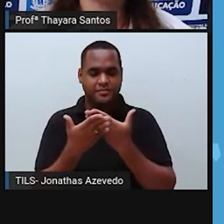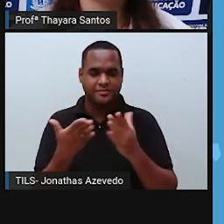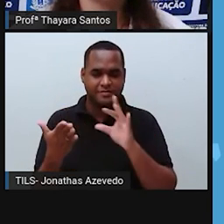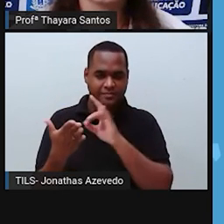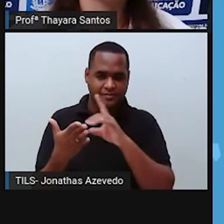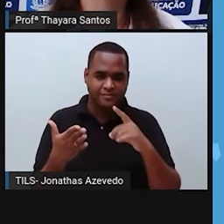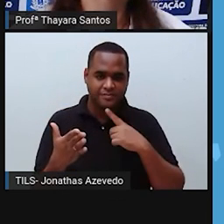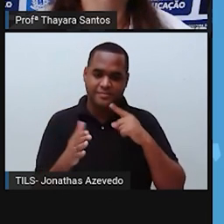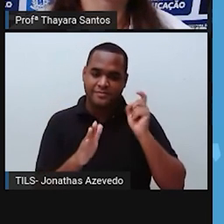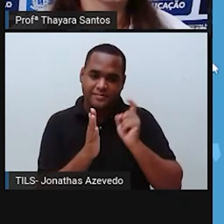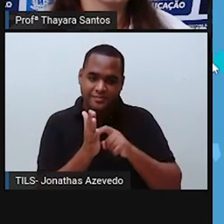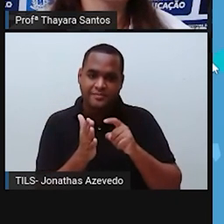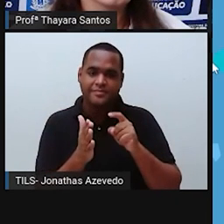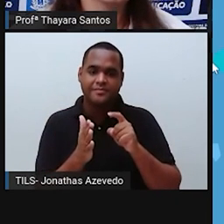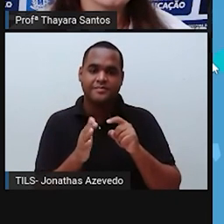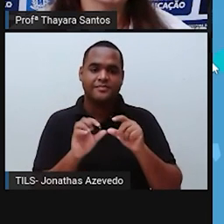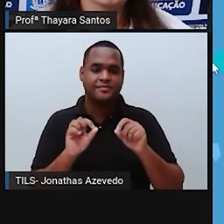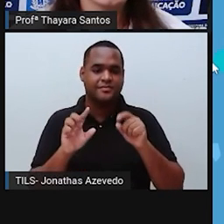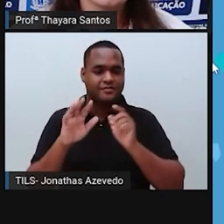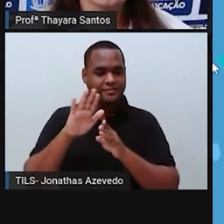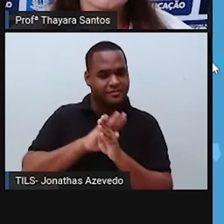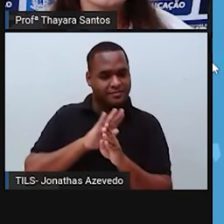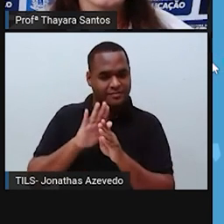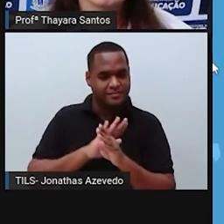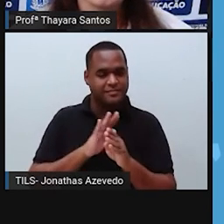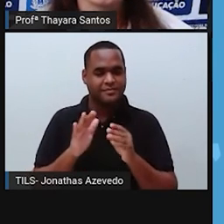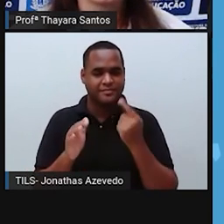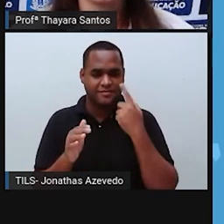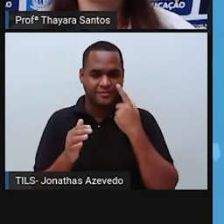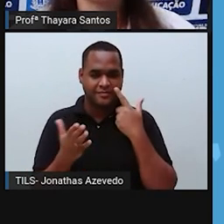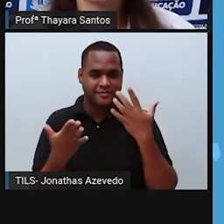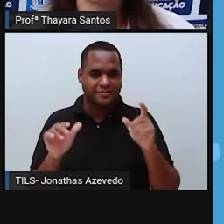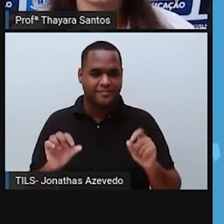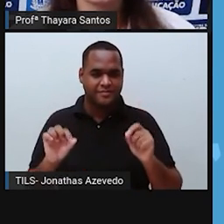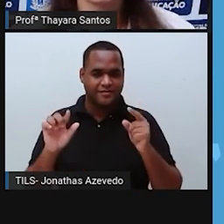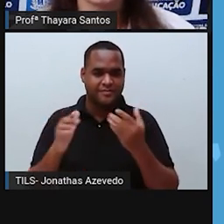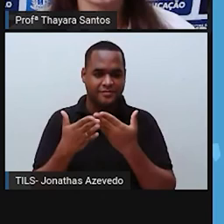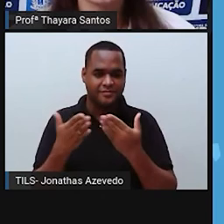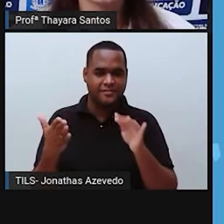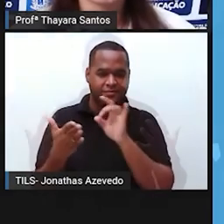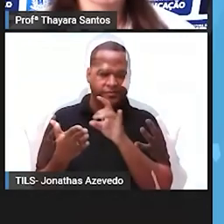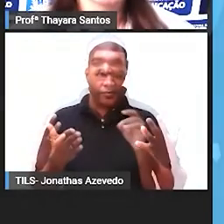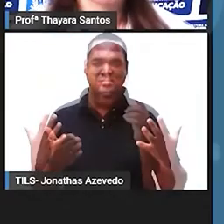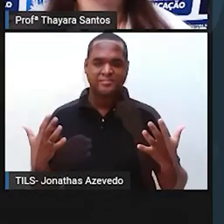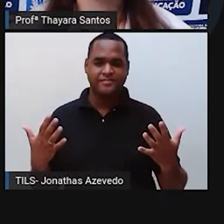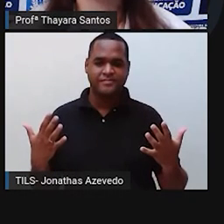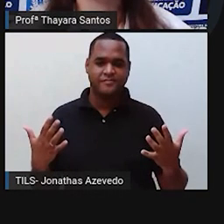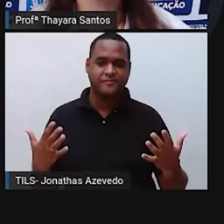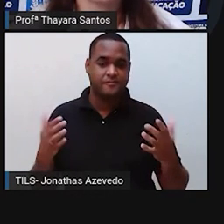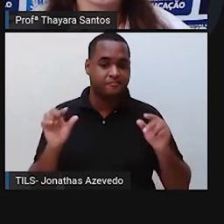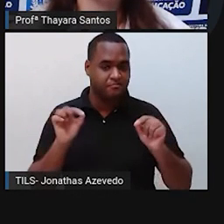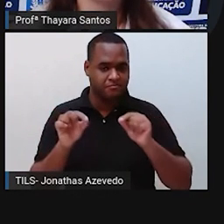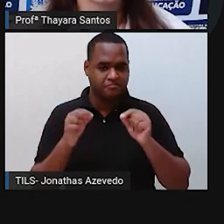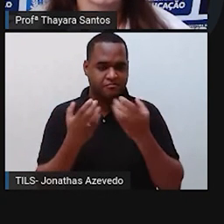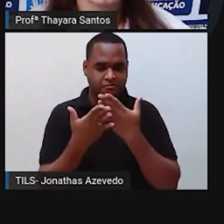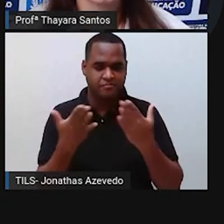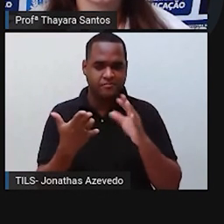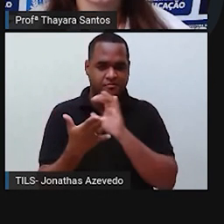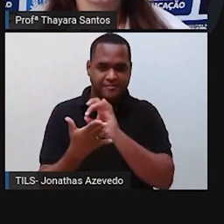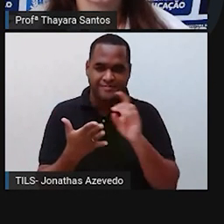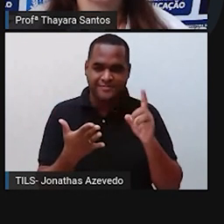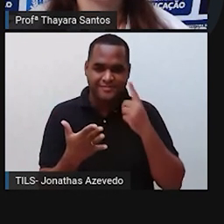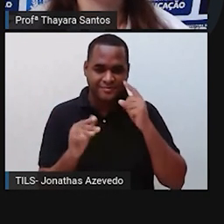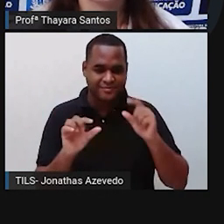Vocês vão clicar e vão ter acesso ao joguinho. Vou abrir aqui só para vocês verem, dar um spoilerzinho. Então vocês vão abrir